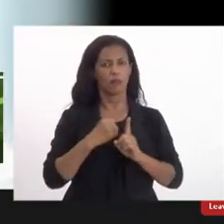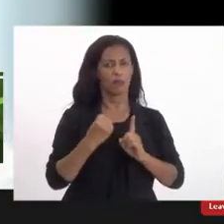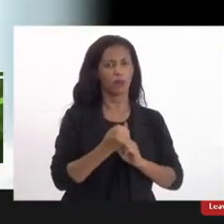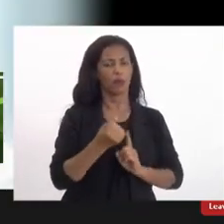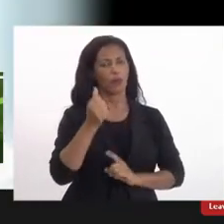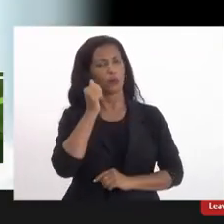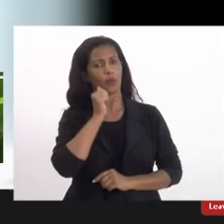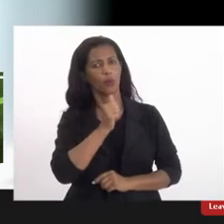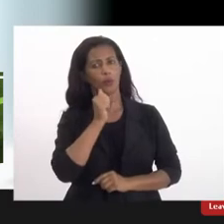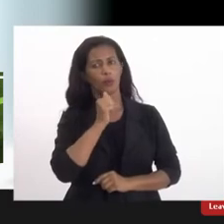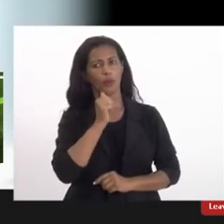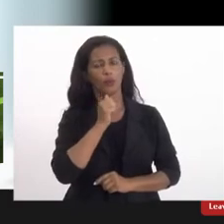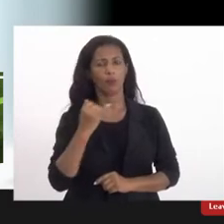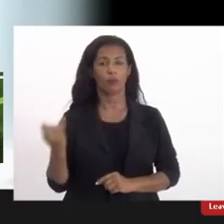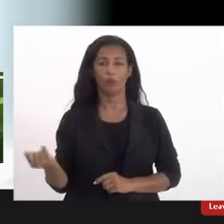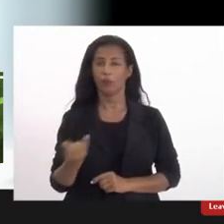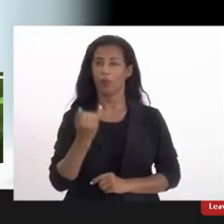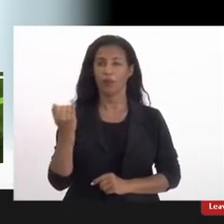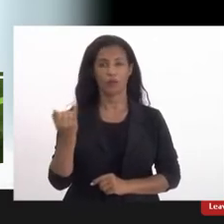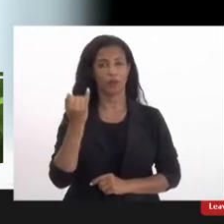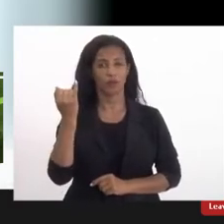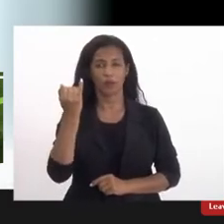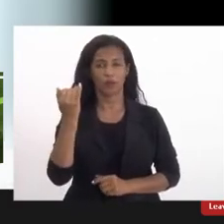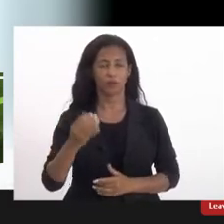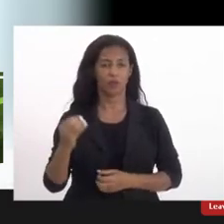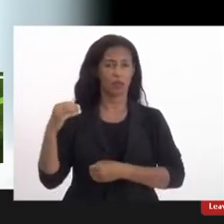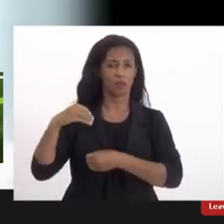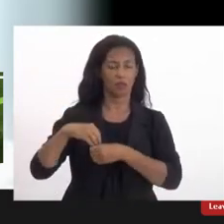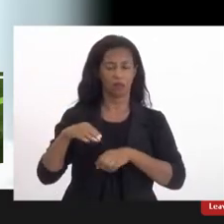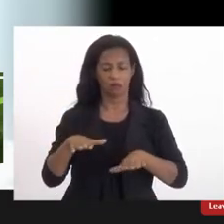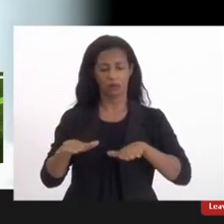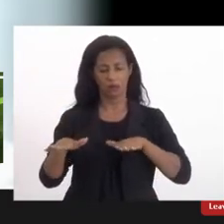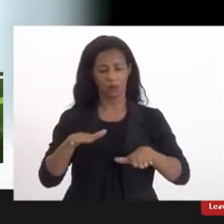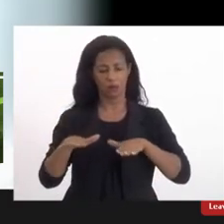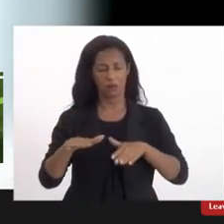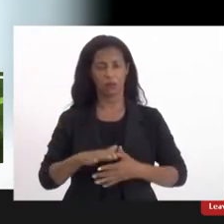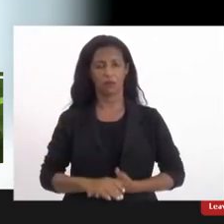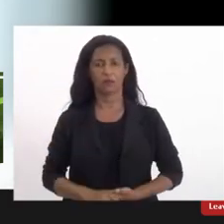importantíssimas dentro do movimento.